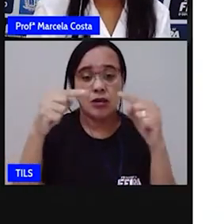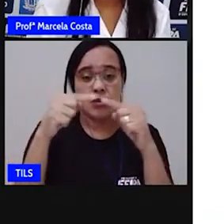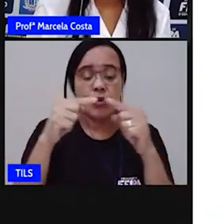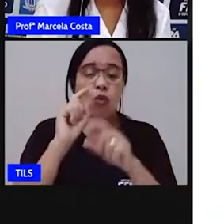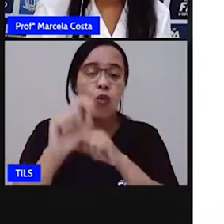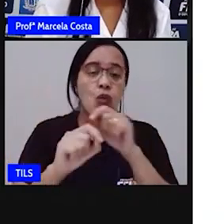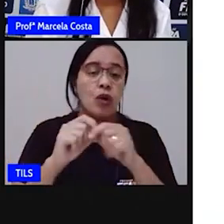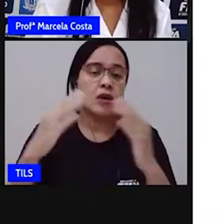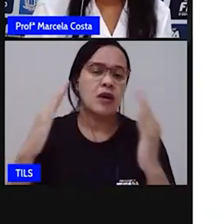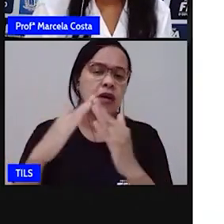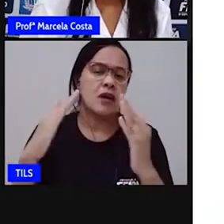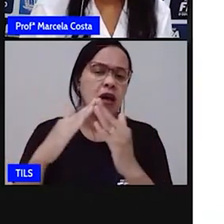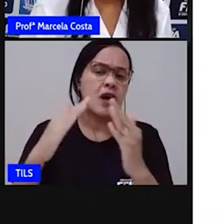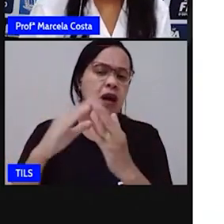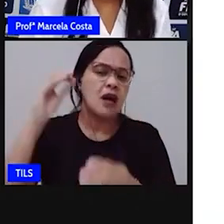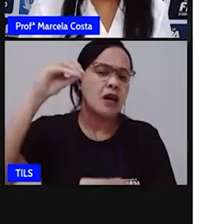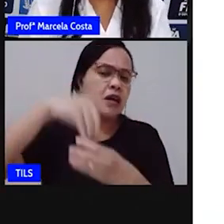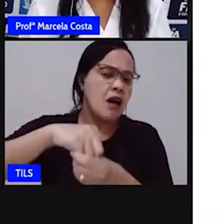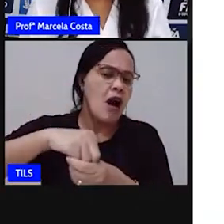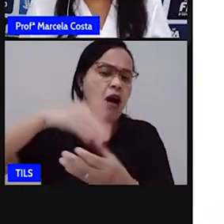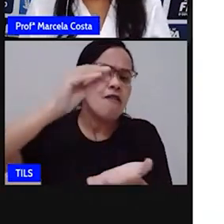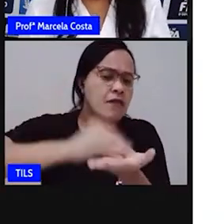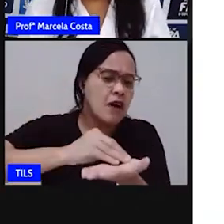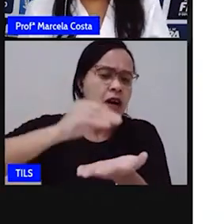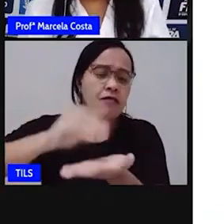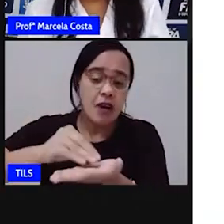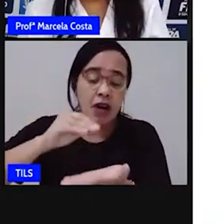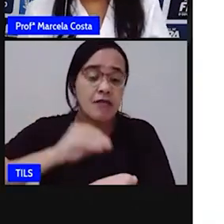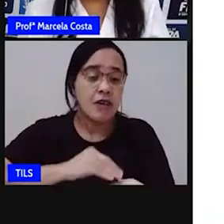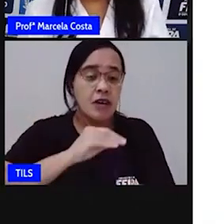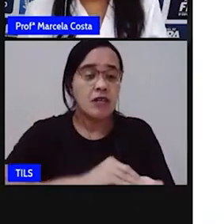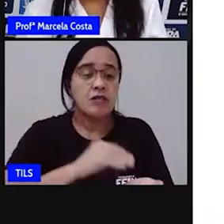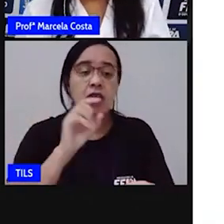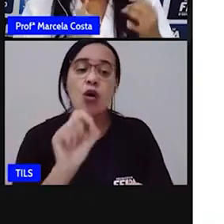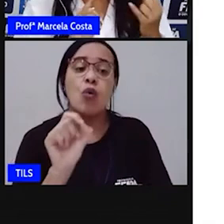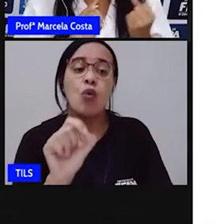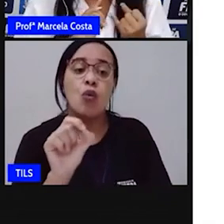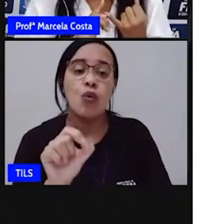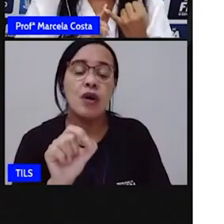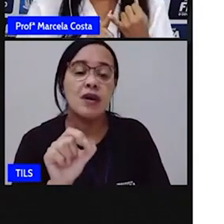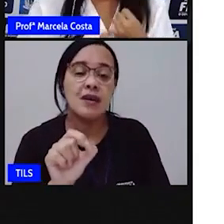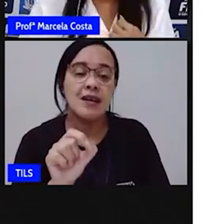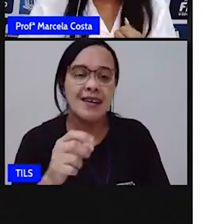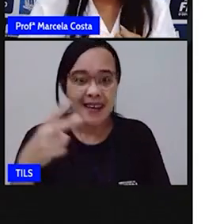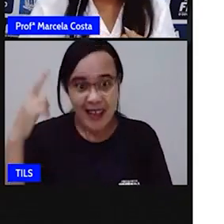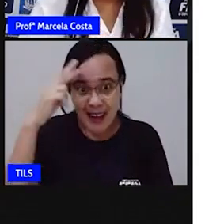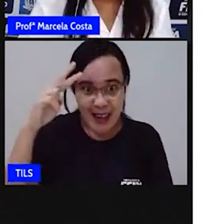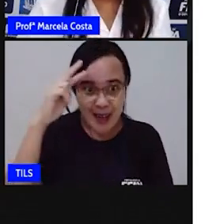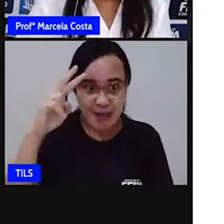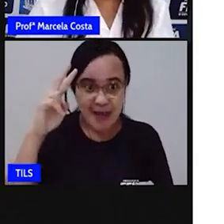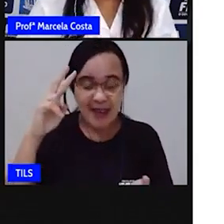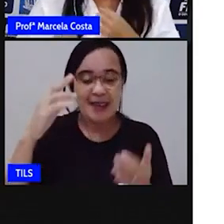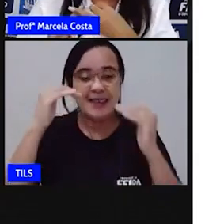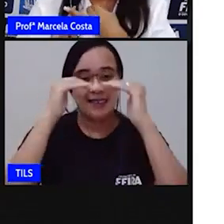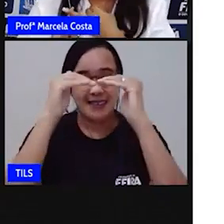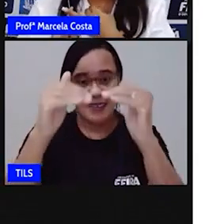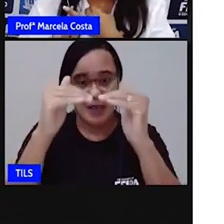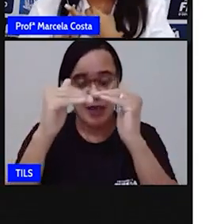na casa. Vamos relembrar o que faltava na casa. Faltava teto,